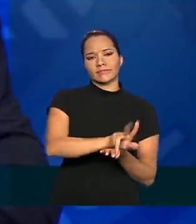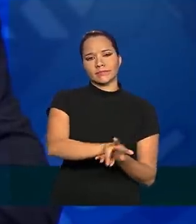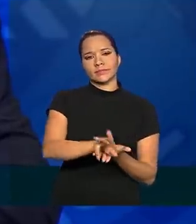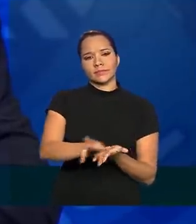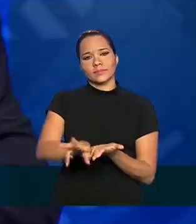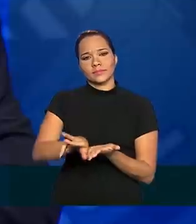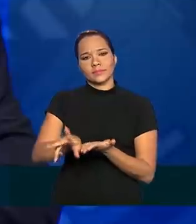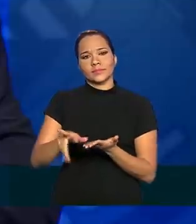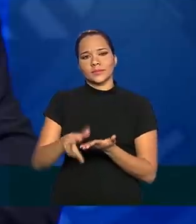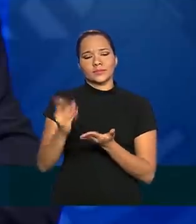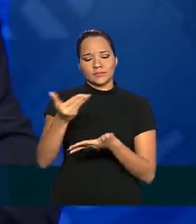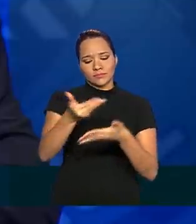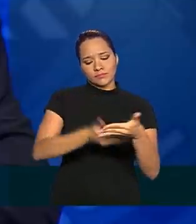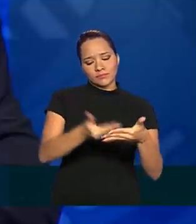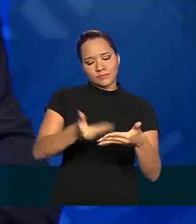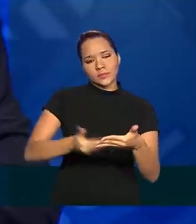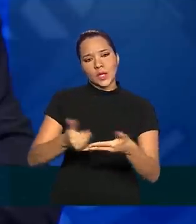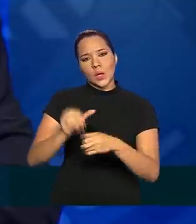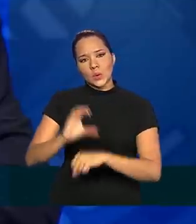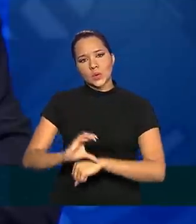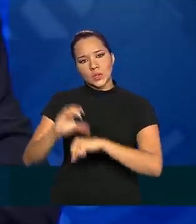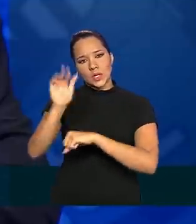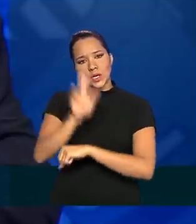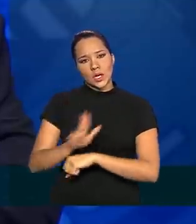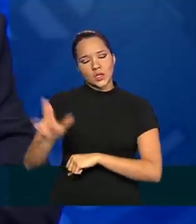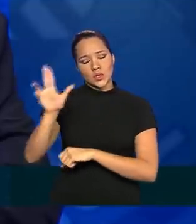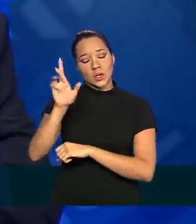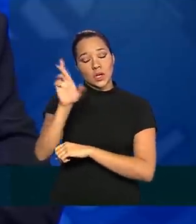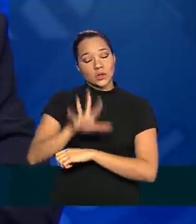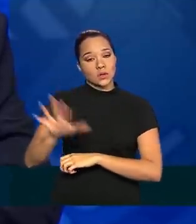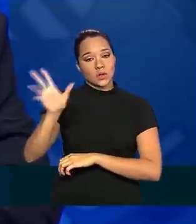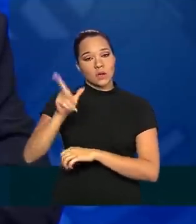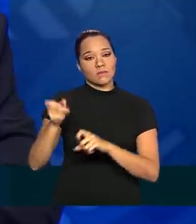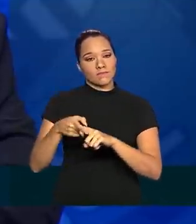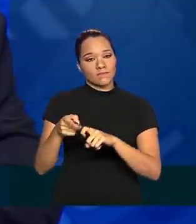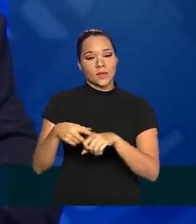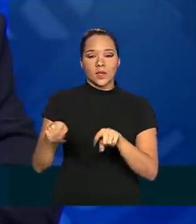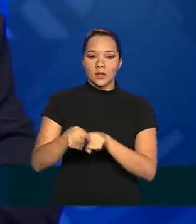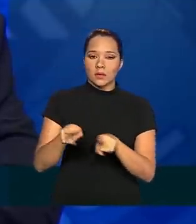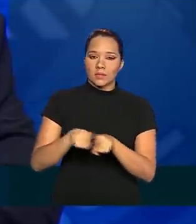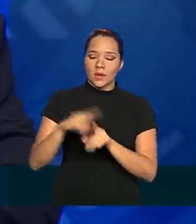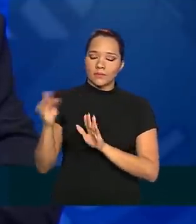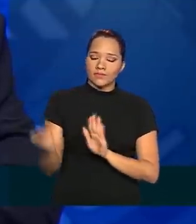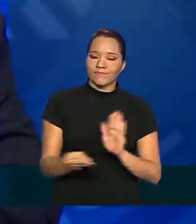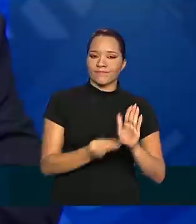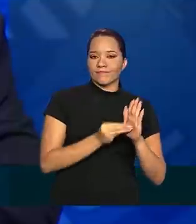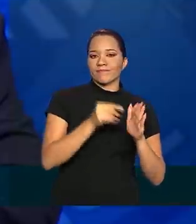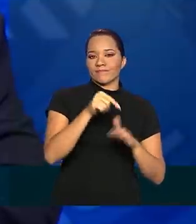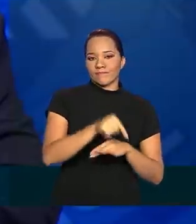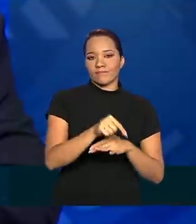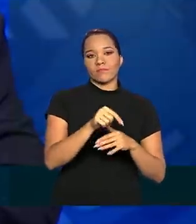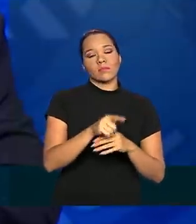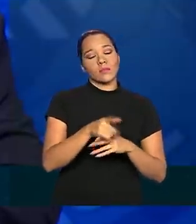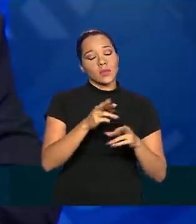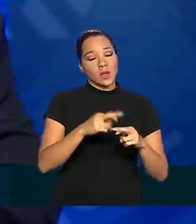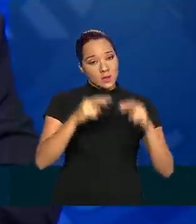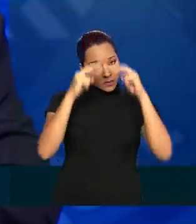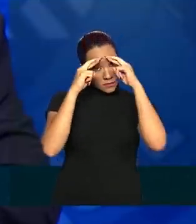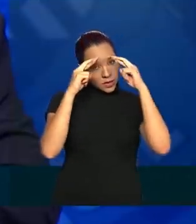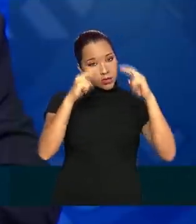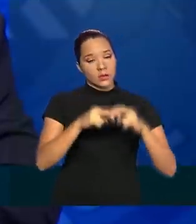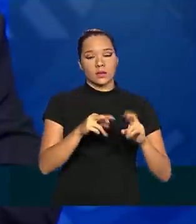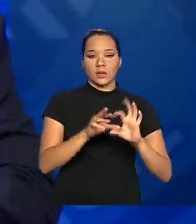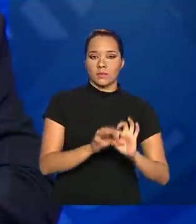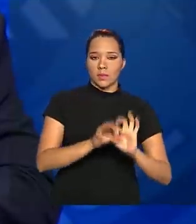dezenas de pareceres, os conselhos regionais de medicina, também entrando no mérito dessa questão, respeitando a